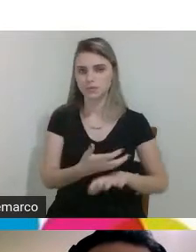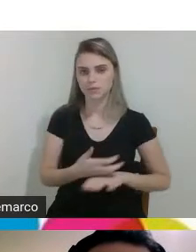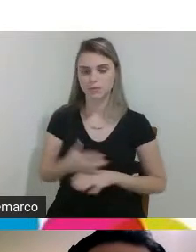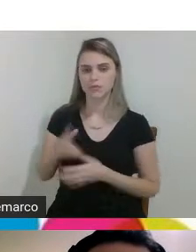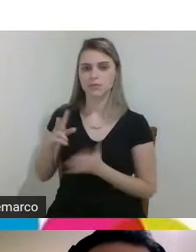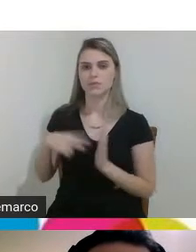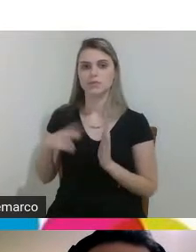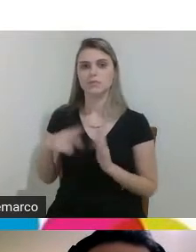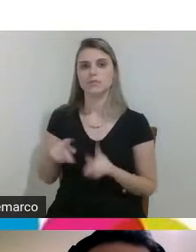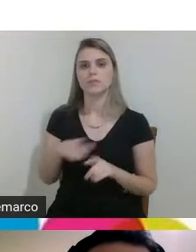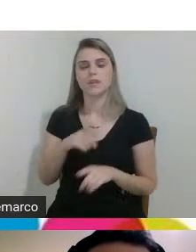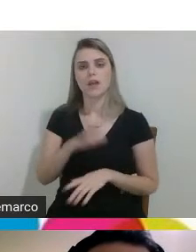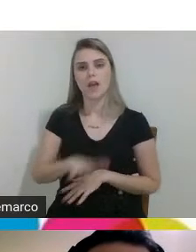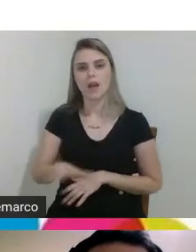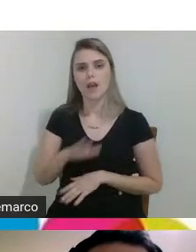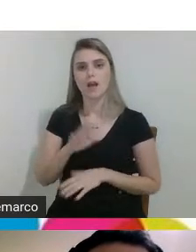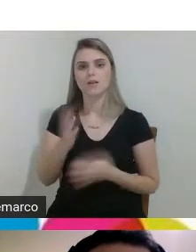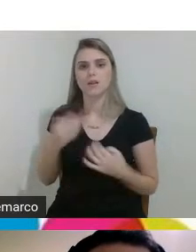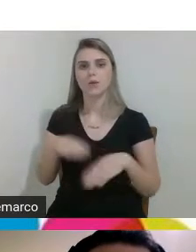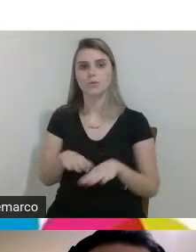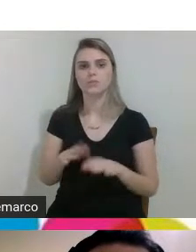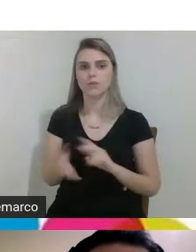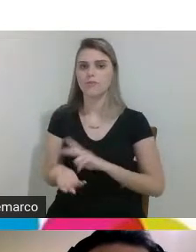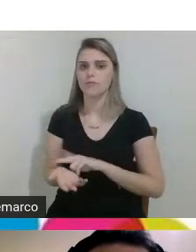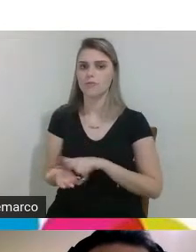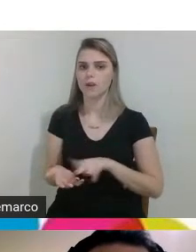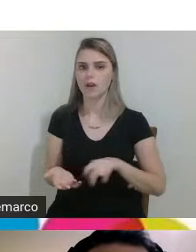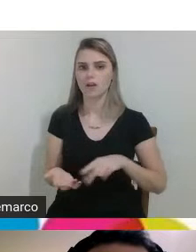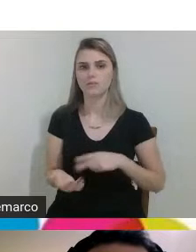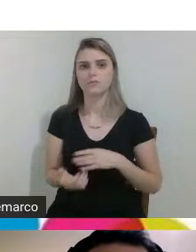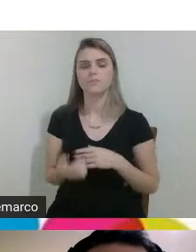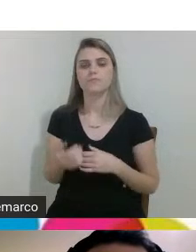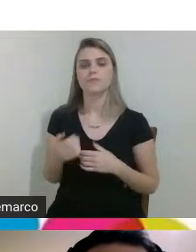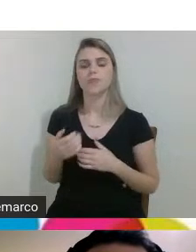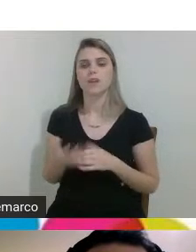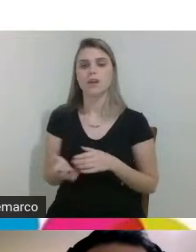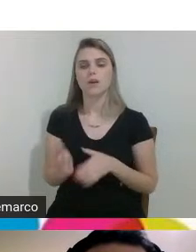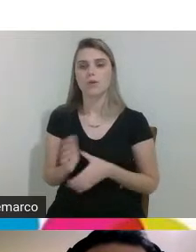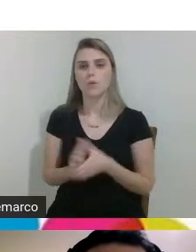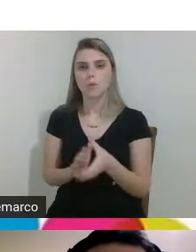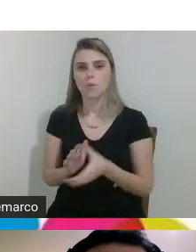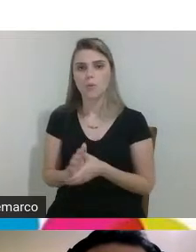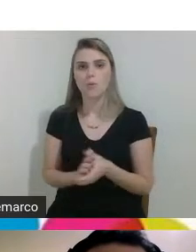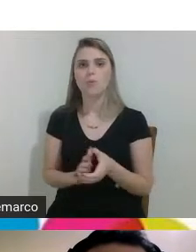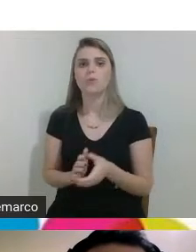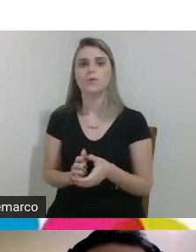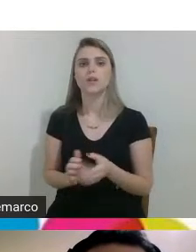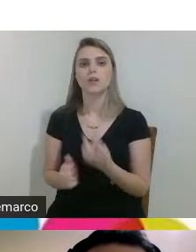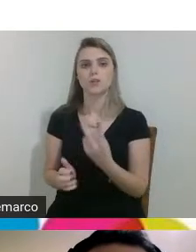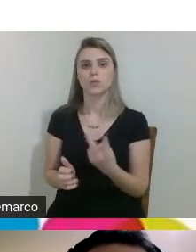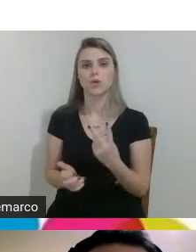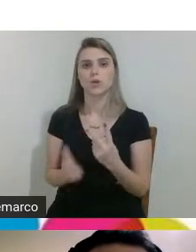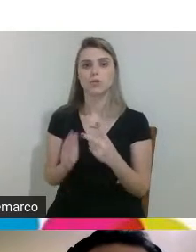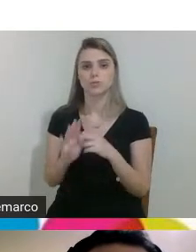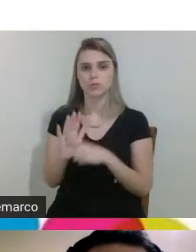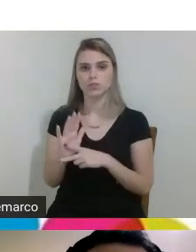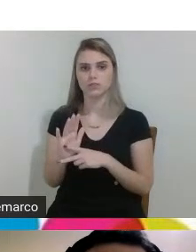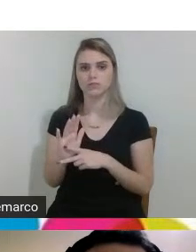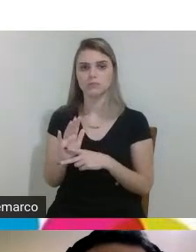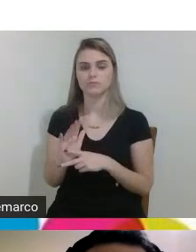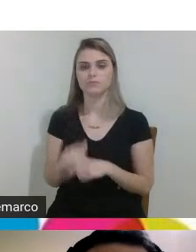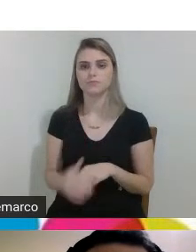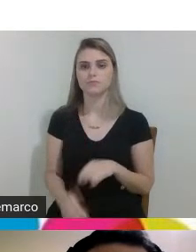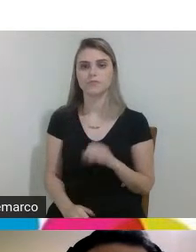projetos na área da inclusão eu mesma já eu oriento dois projetos né a Irma que vai